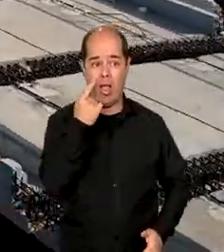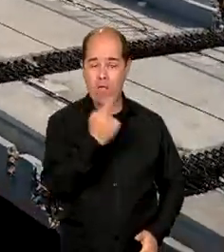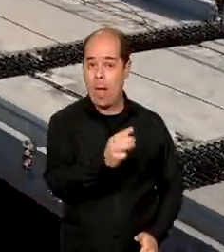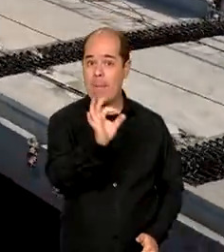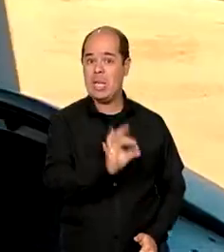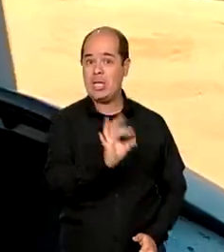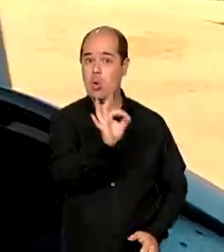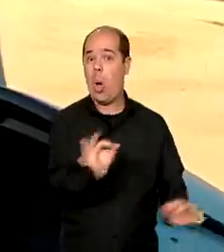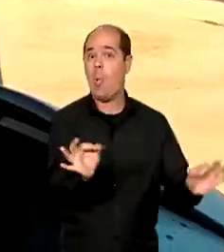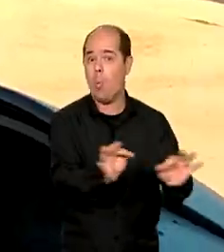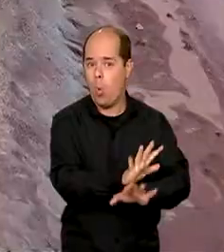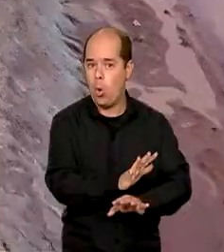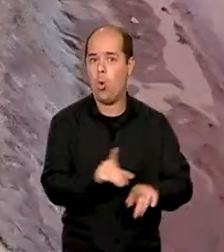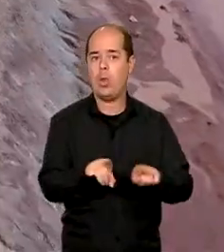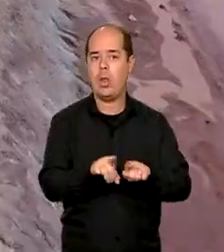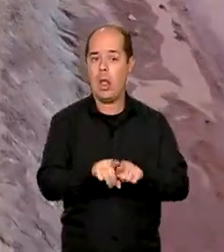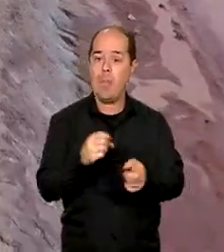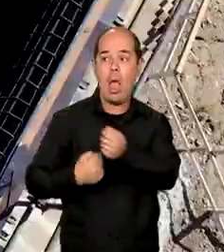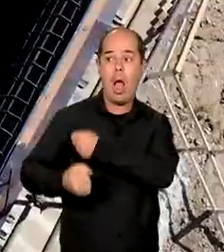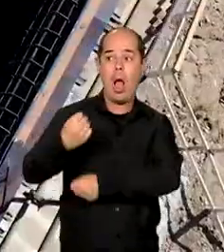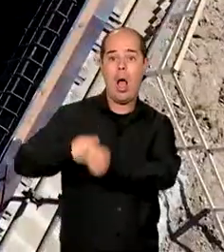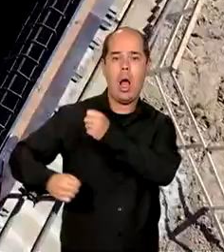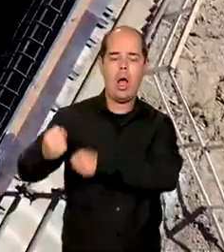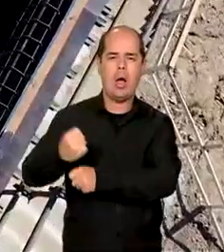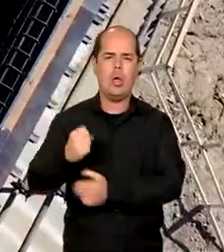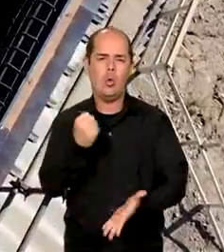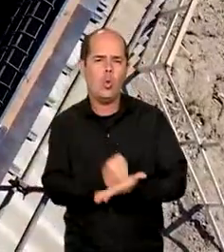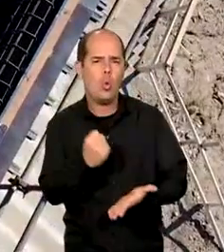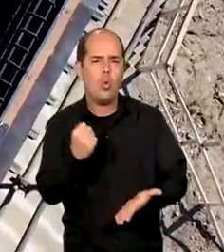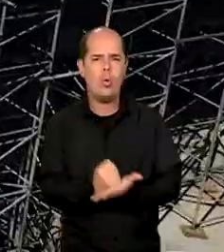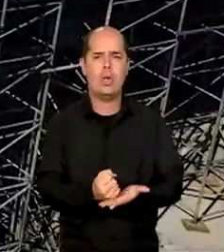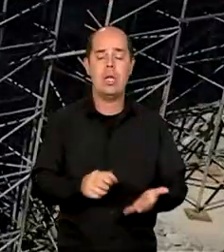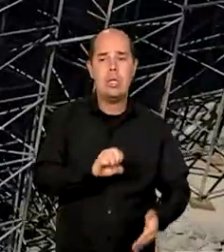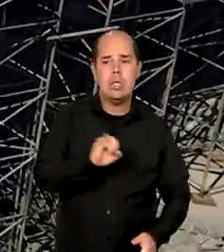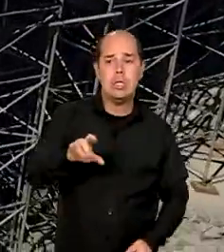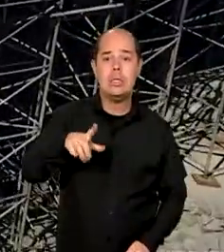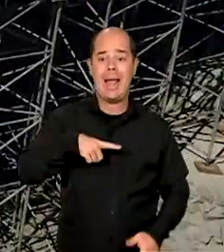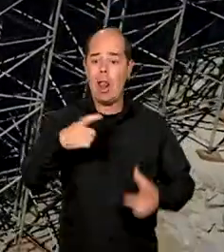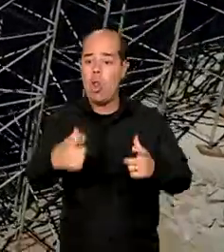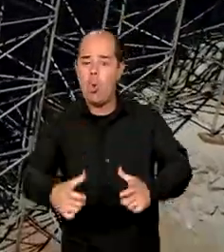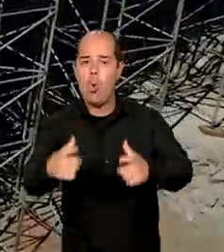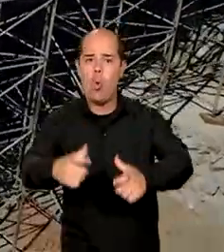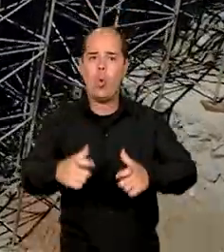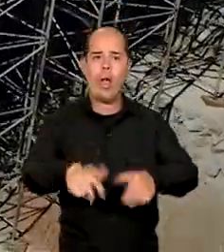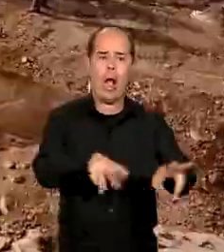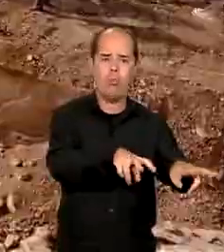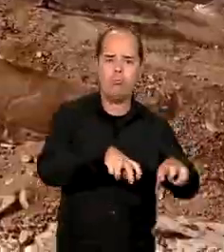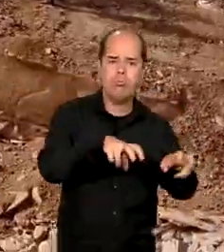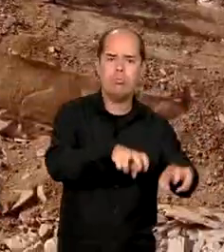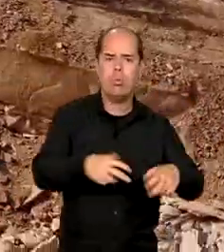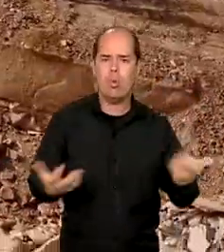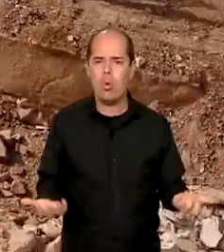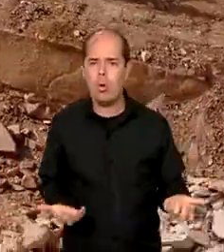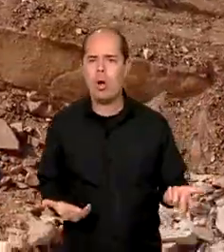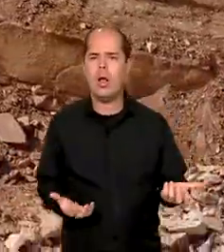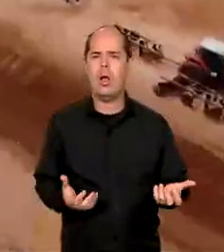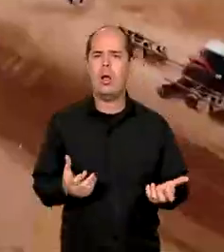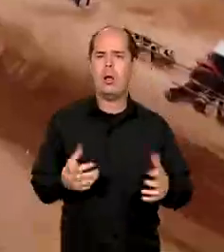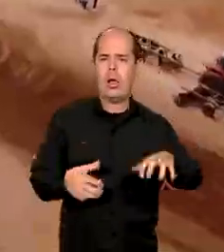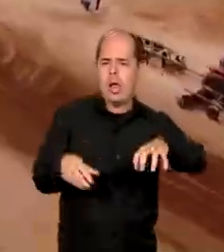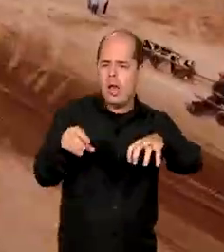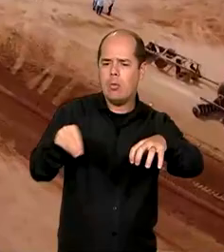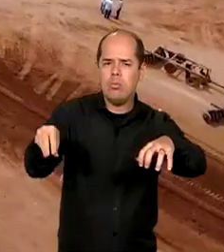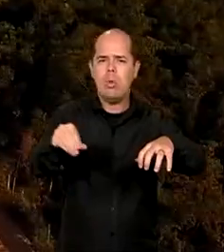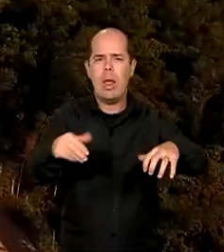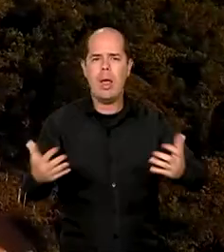ano de contratação, se a instituição atende comunidades rurais, indígenas ou quilombolas e se o município sofreu